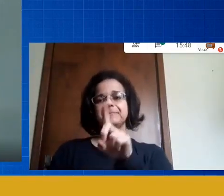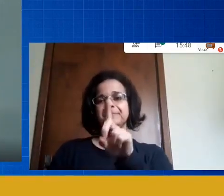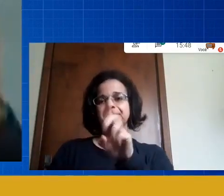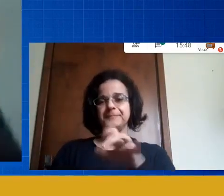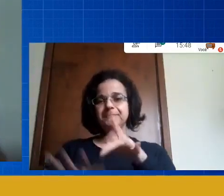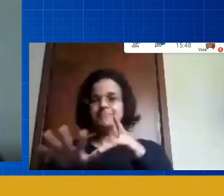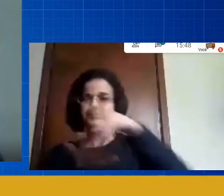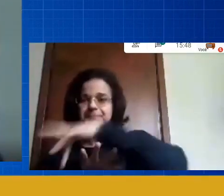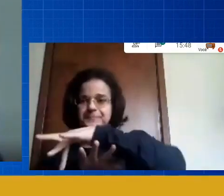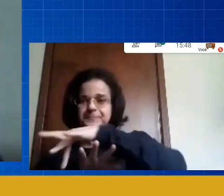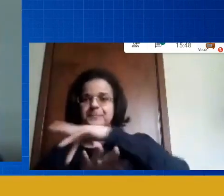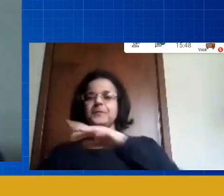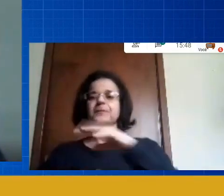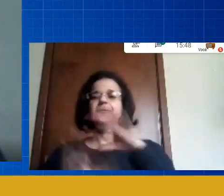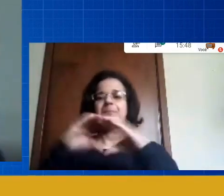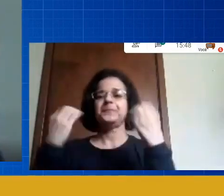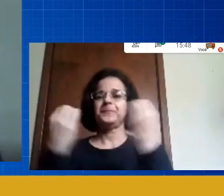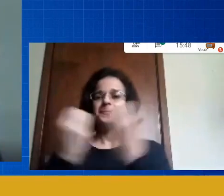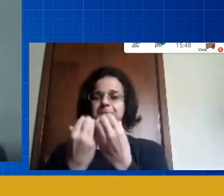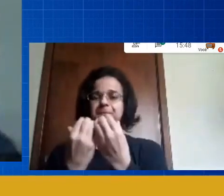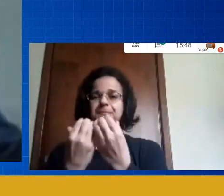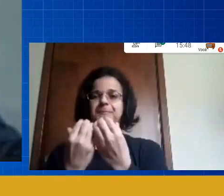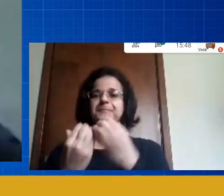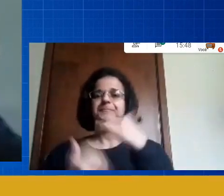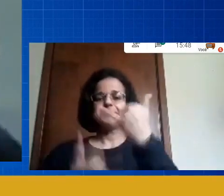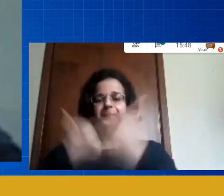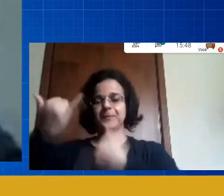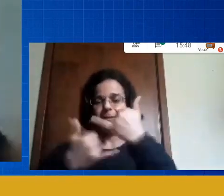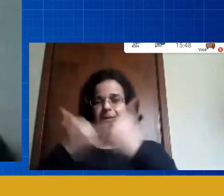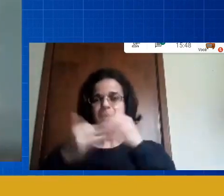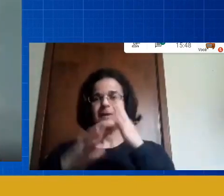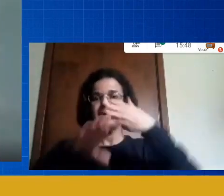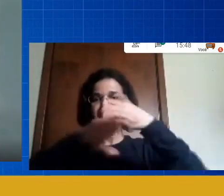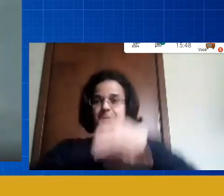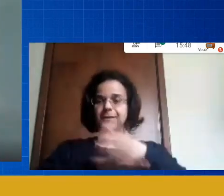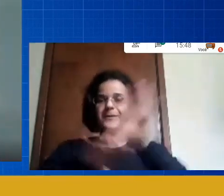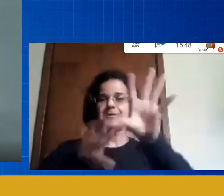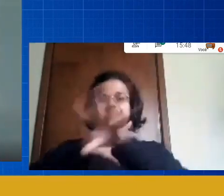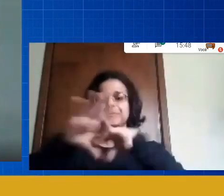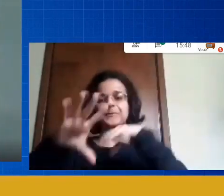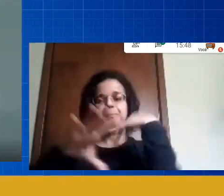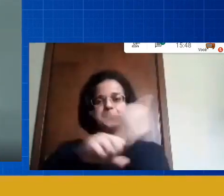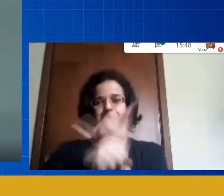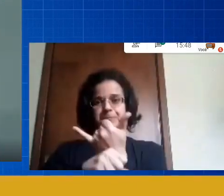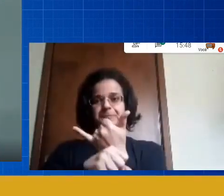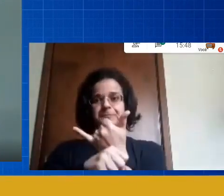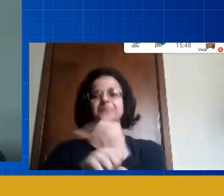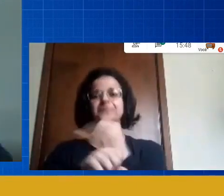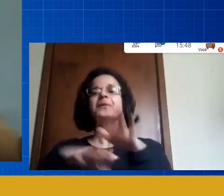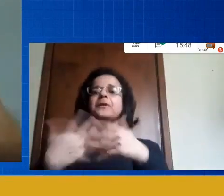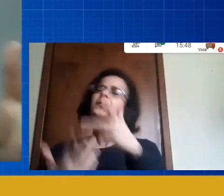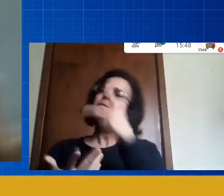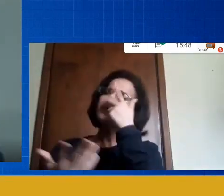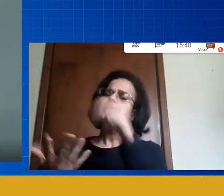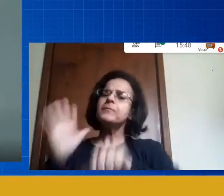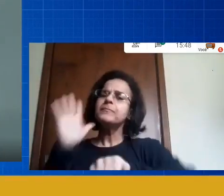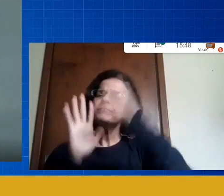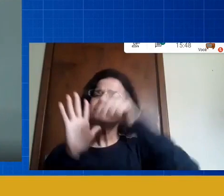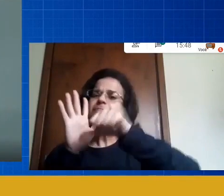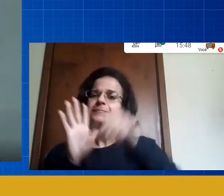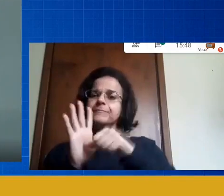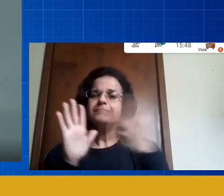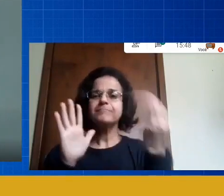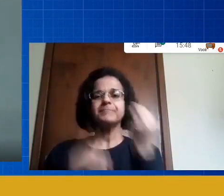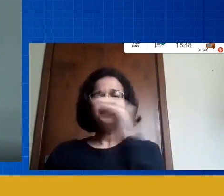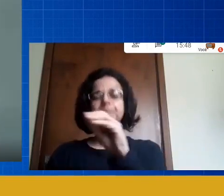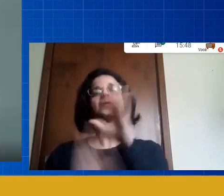brincar então é só entrar no youtube procurar é uma das primeiras que nós tivemos lá que eu até